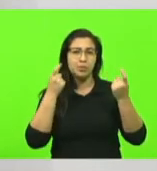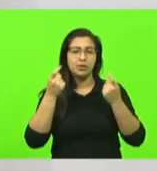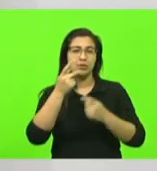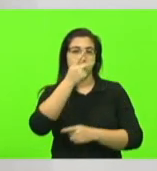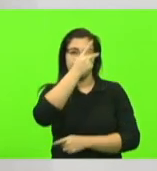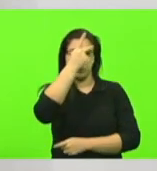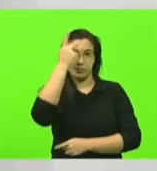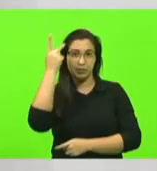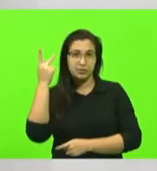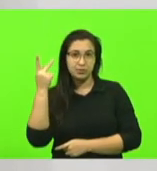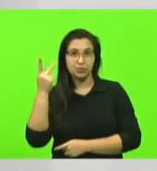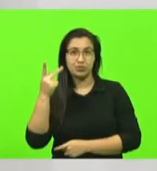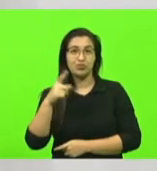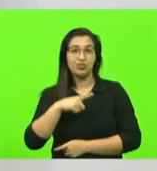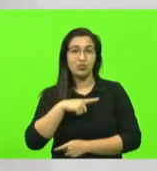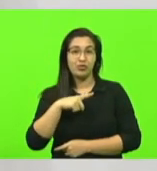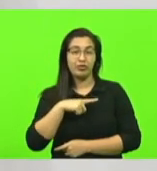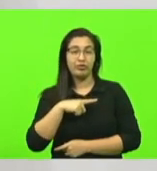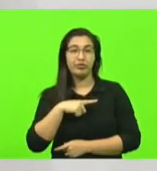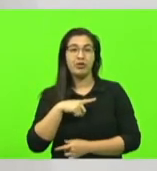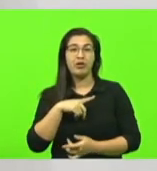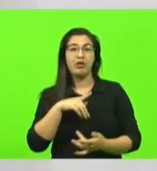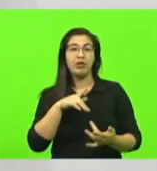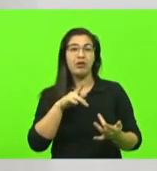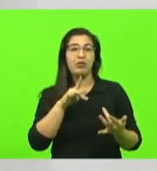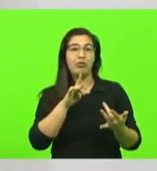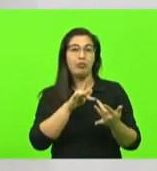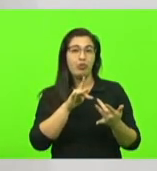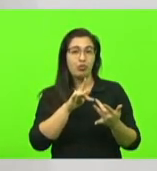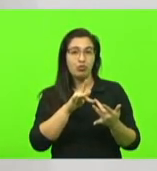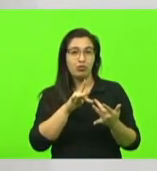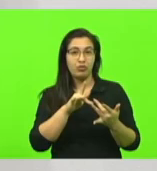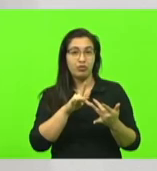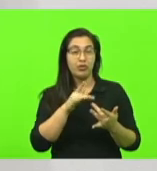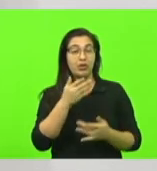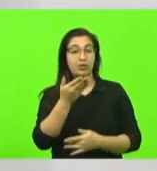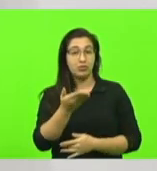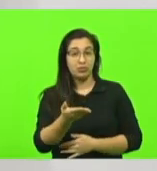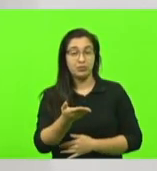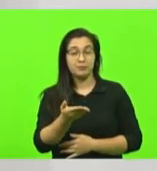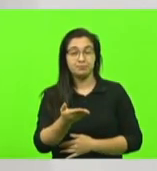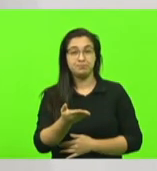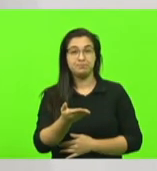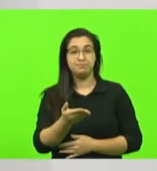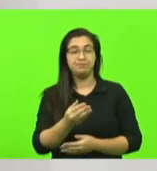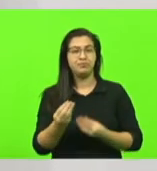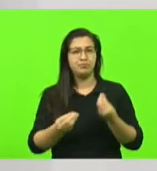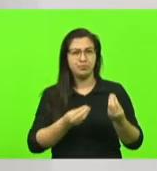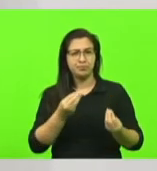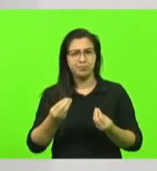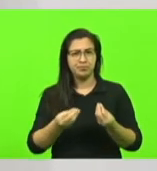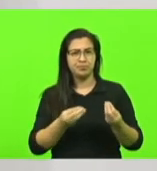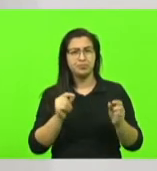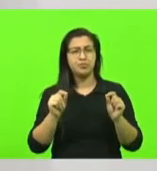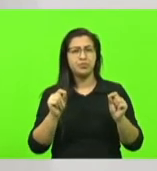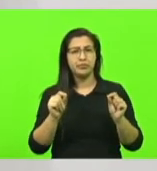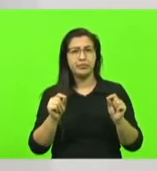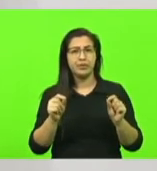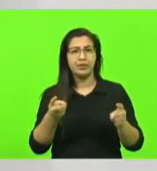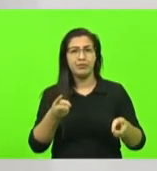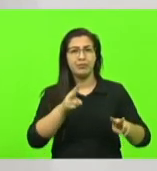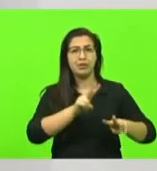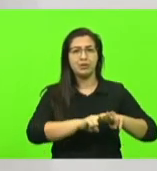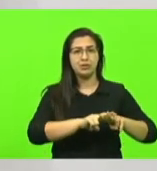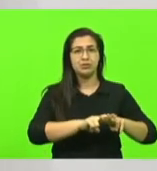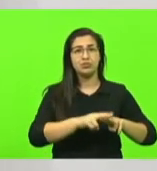mantiveram contato com ele lá deputado Sopelsa a respeito da prisão de mais um